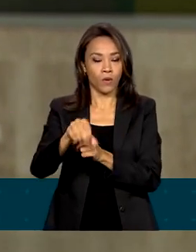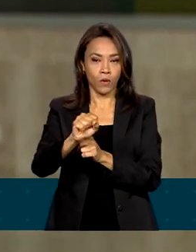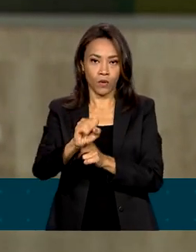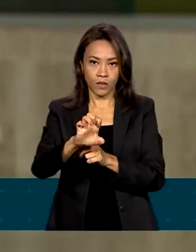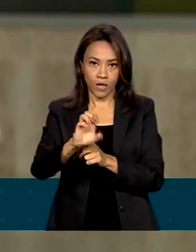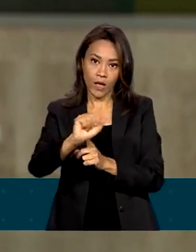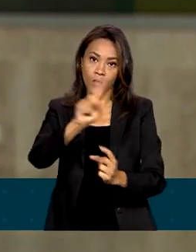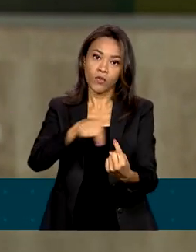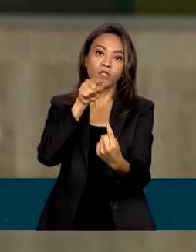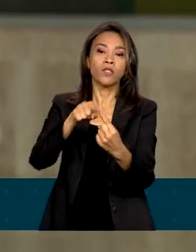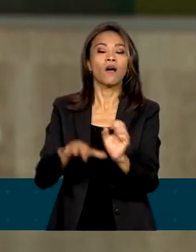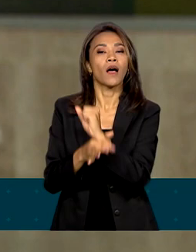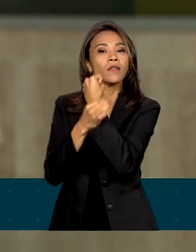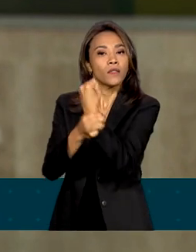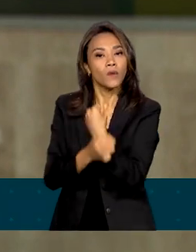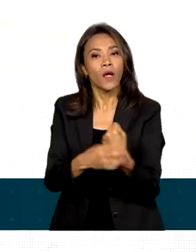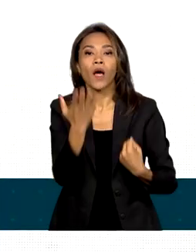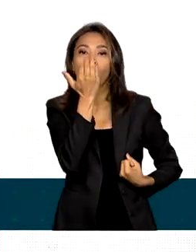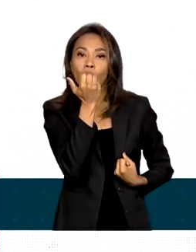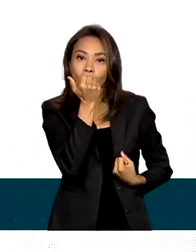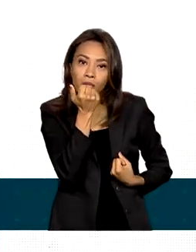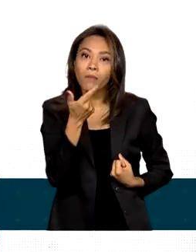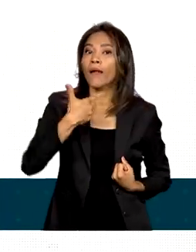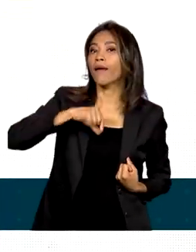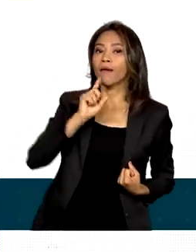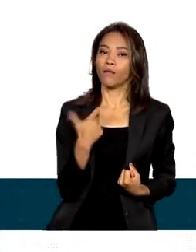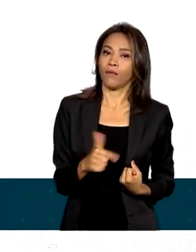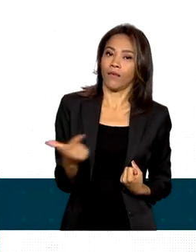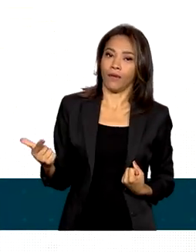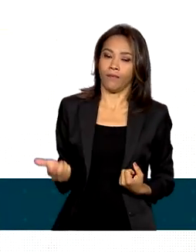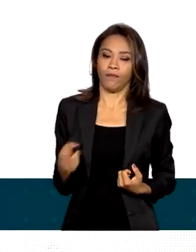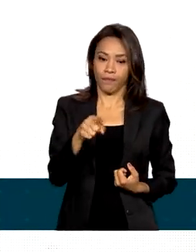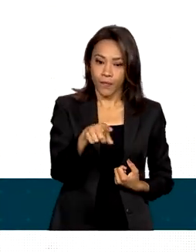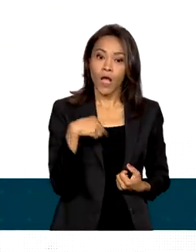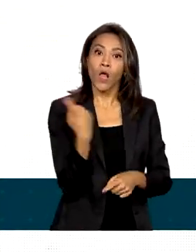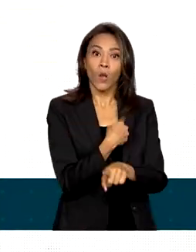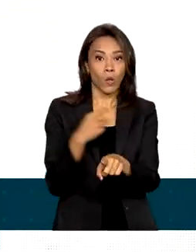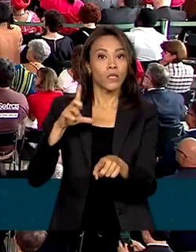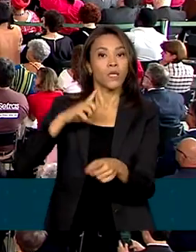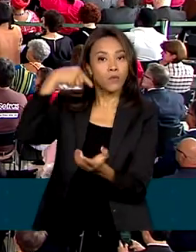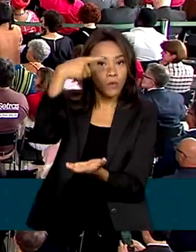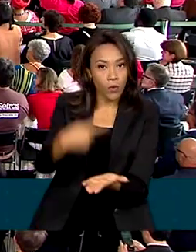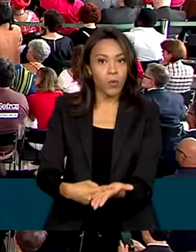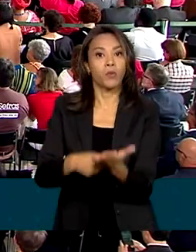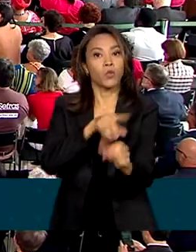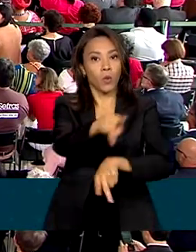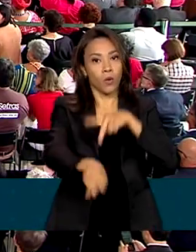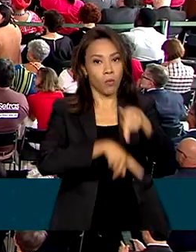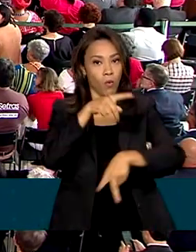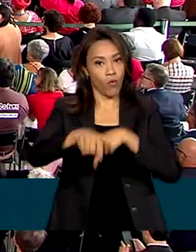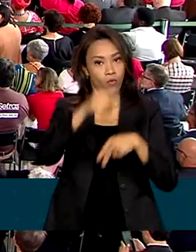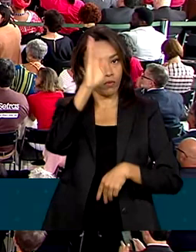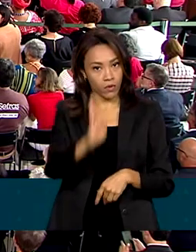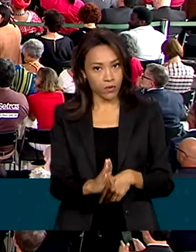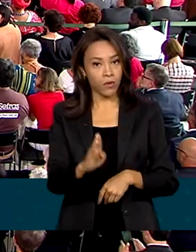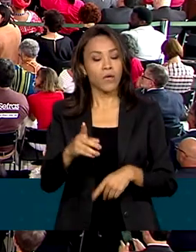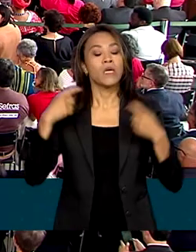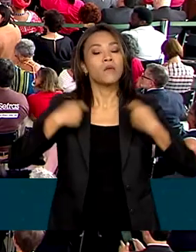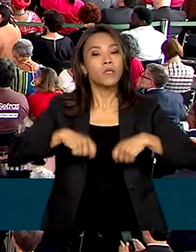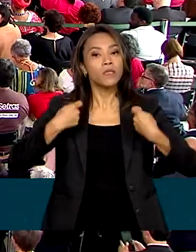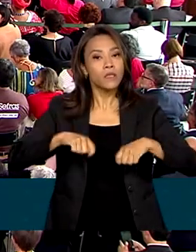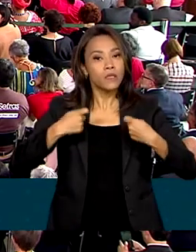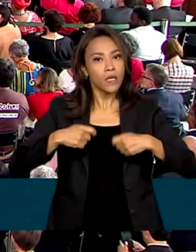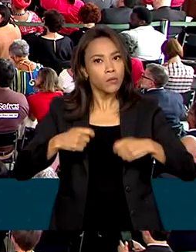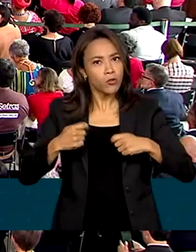comida na mesa de quem não tem. Nós temos um compromisso com esse povo brasileiro. E nós temos que recuperar o